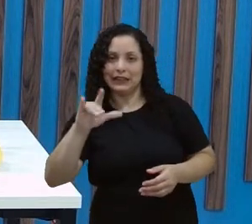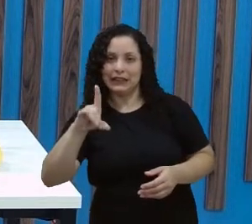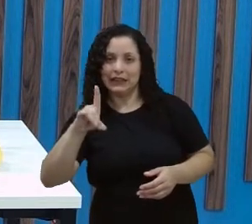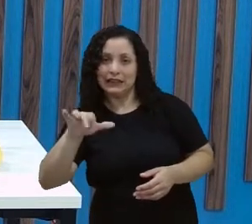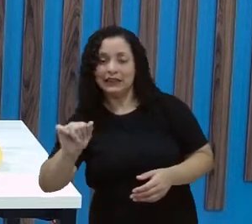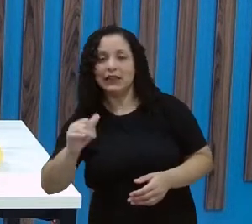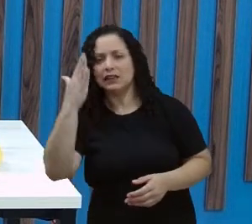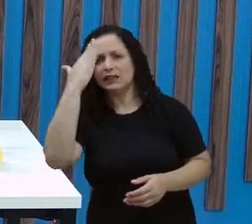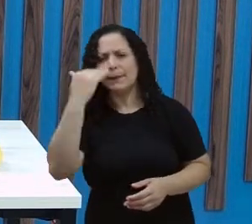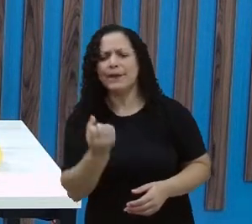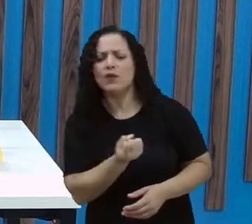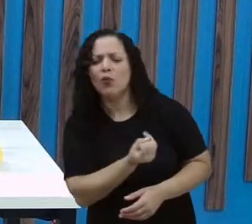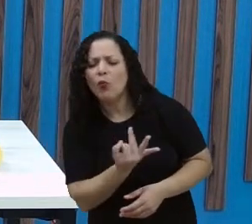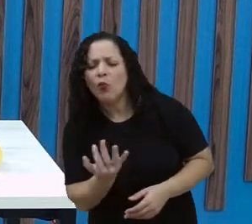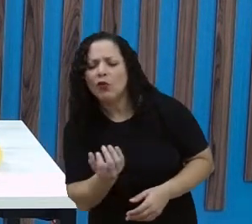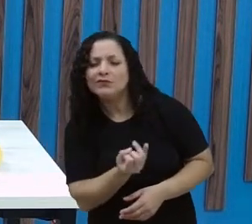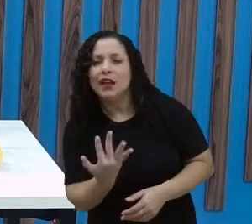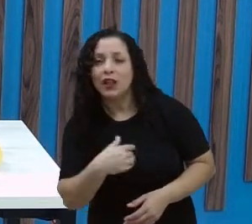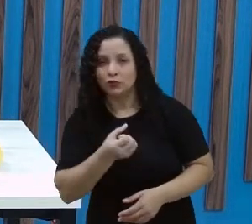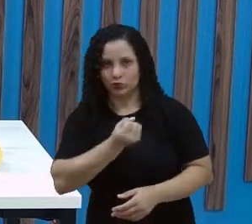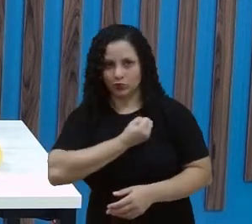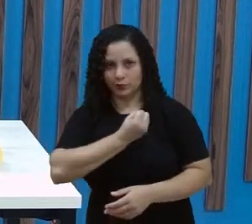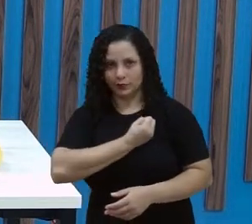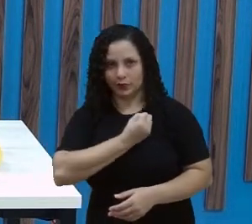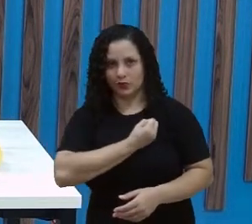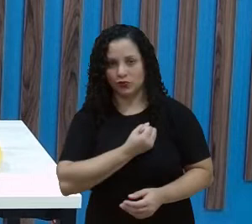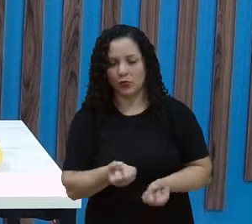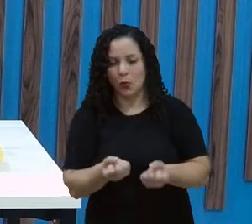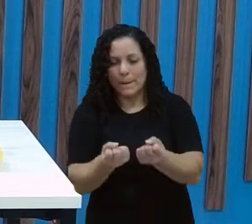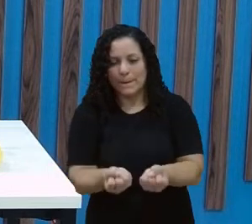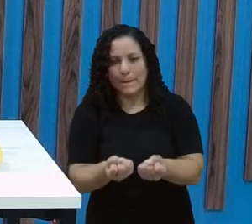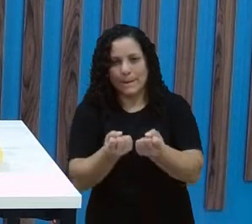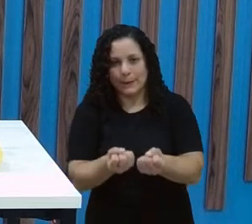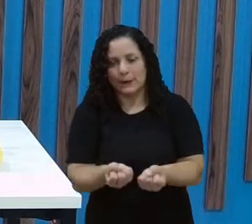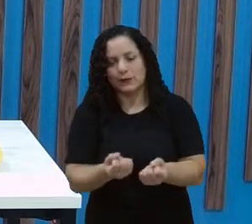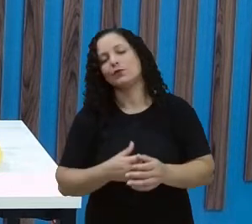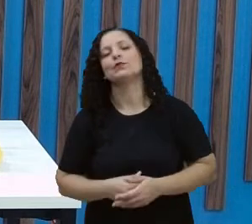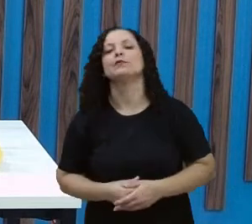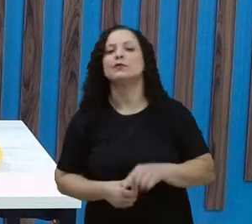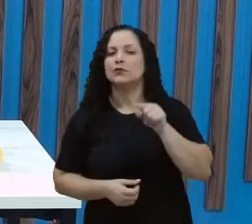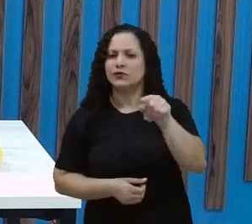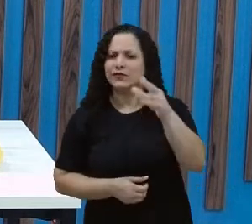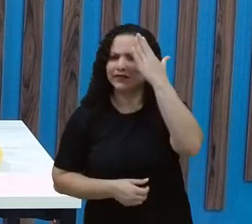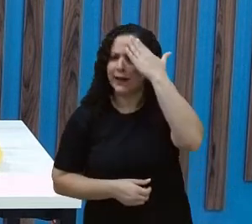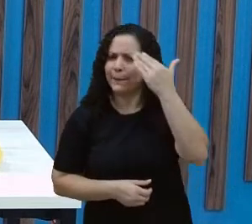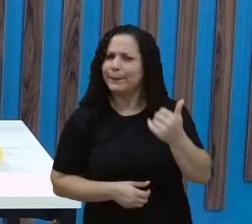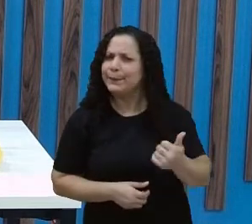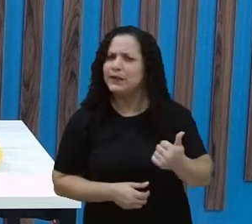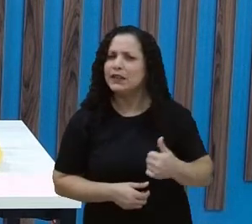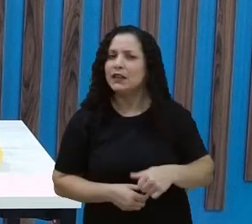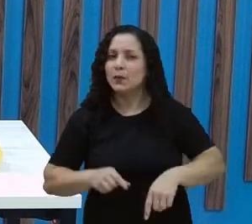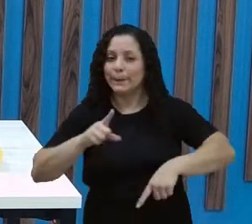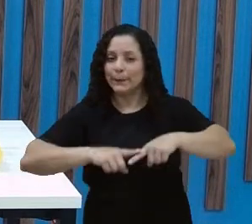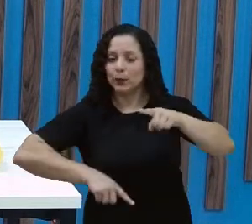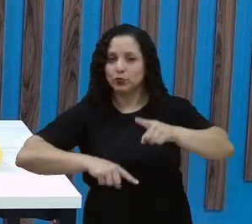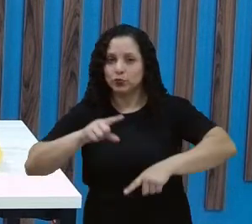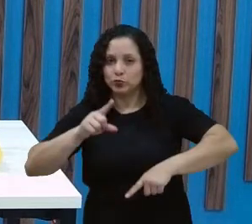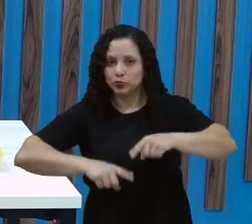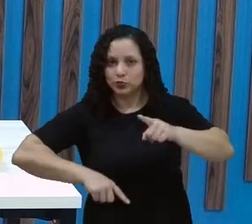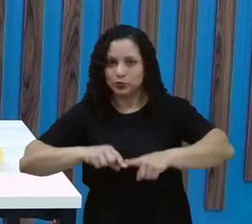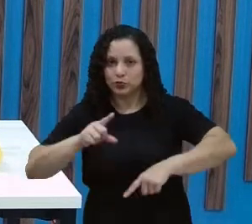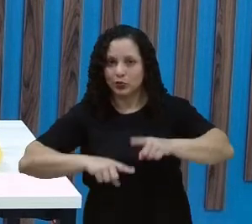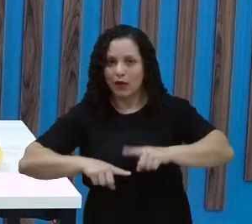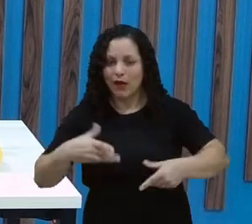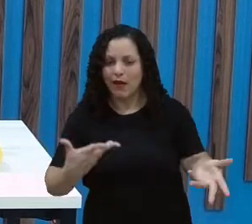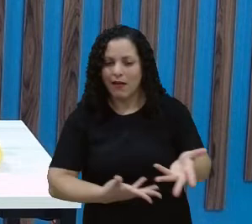representada numericamente, tá certo? Então, você sabia que a massa de um objeto corresponde